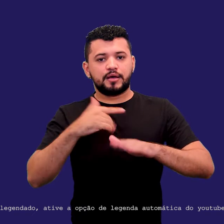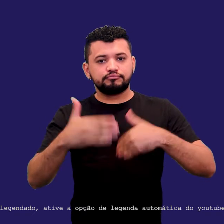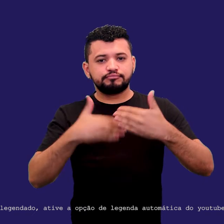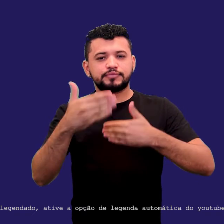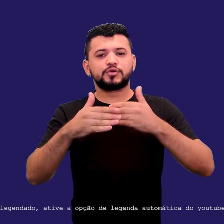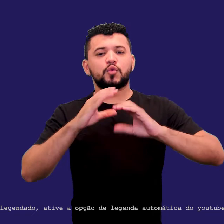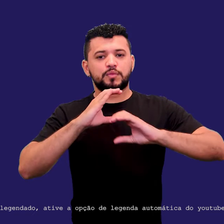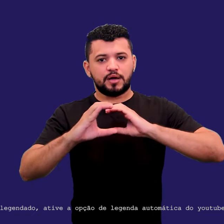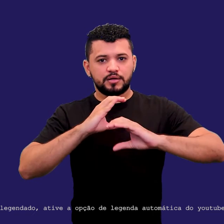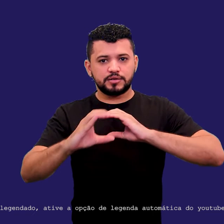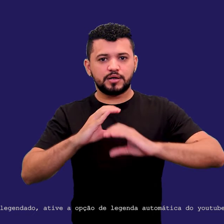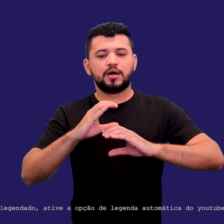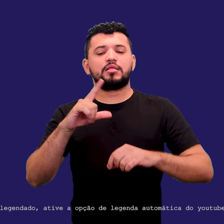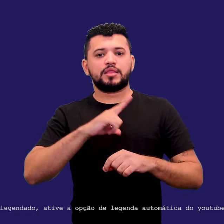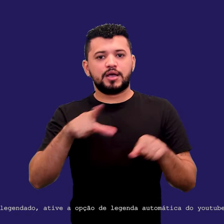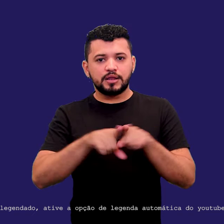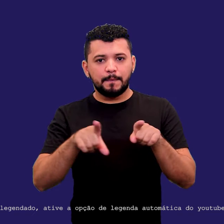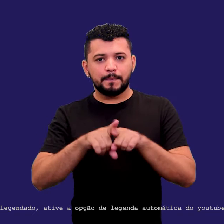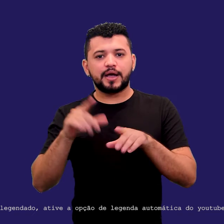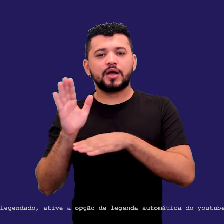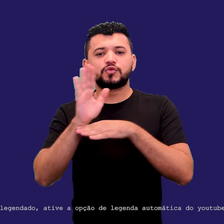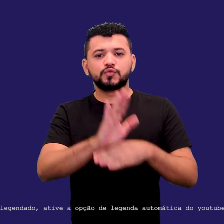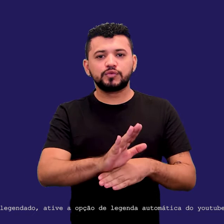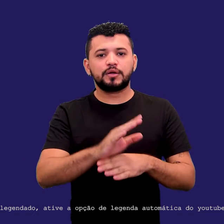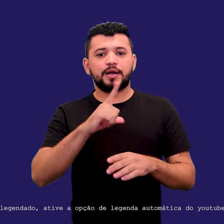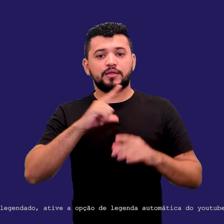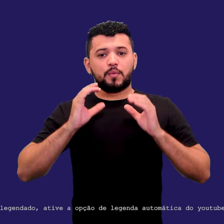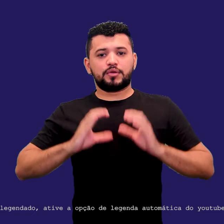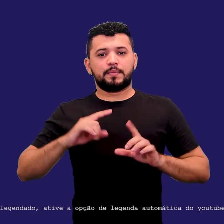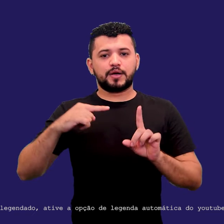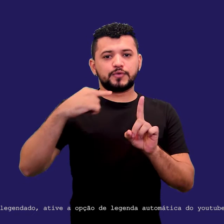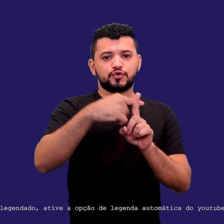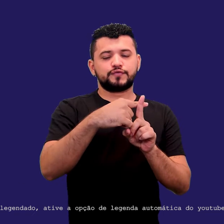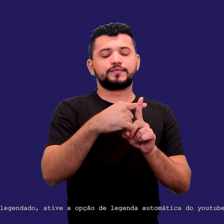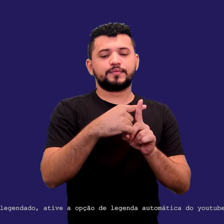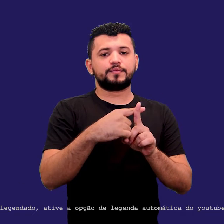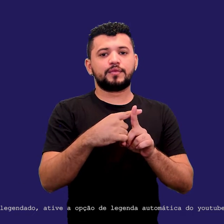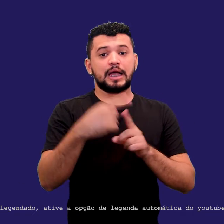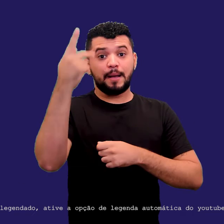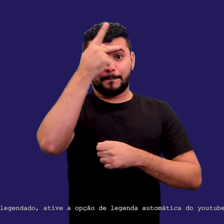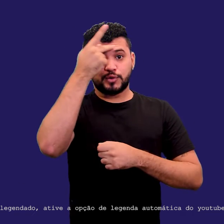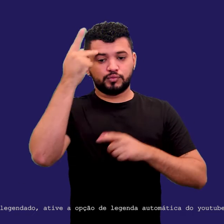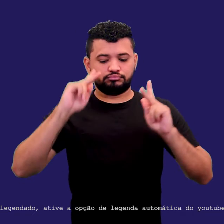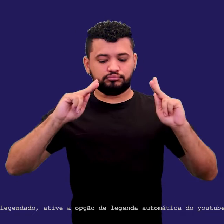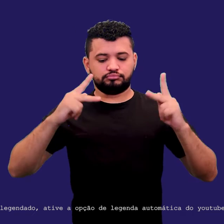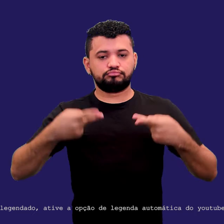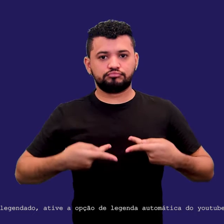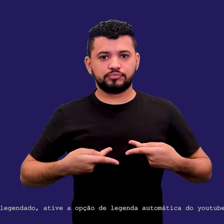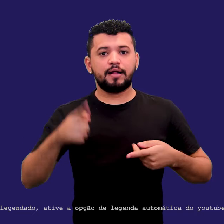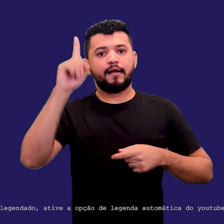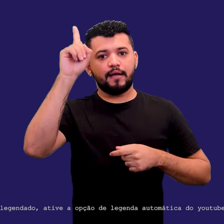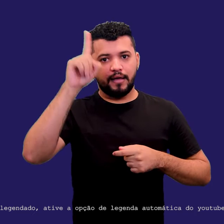mecanismo do desenvolvimento de uma atitude mais positiva. Então, o ser humano, ele é capaz de desenvolver